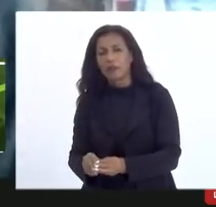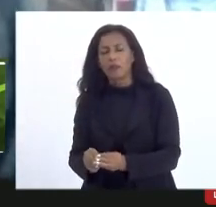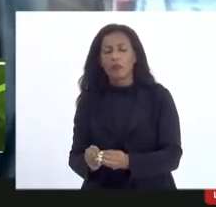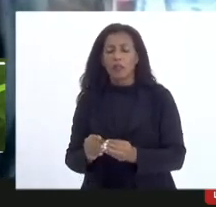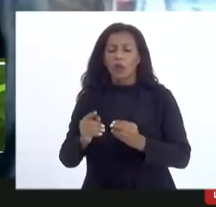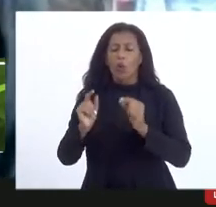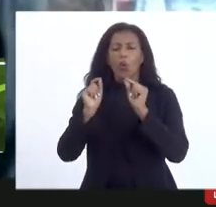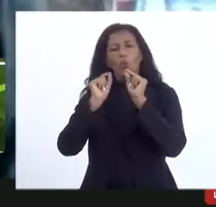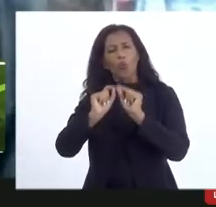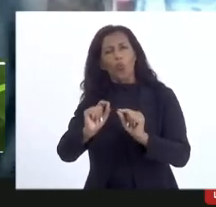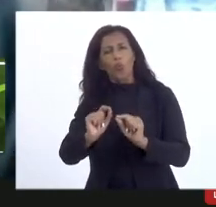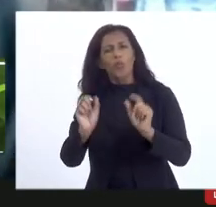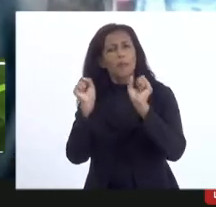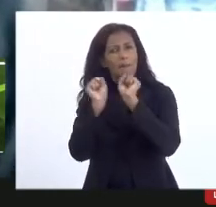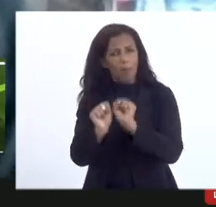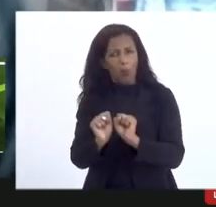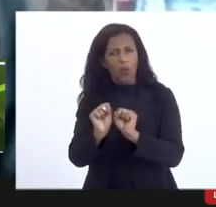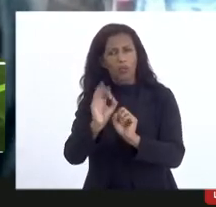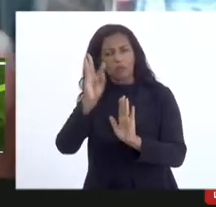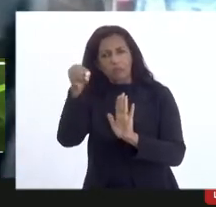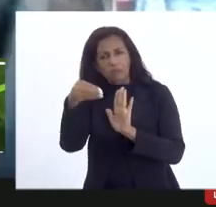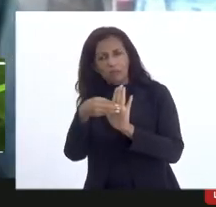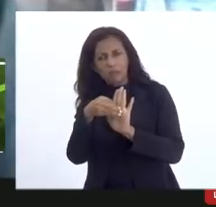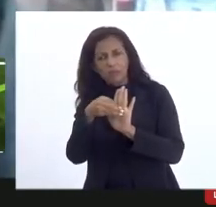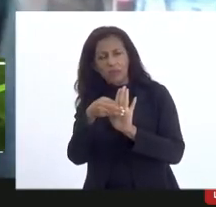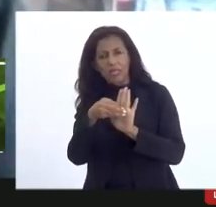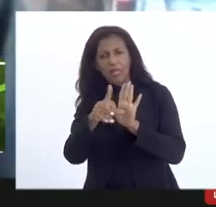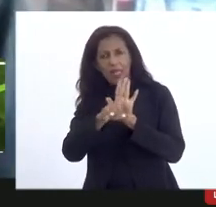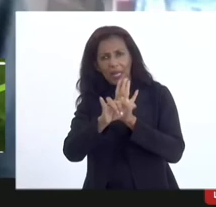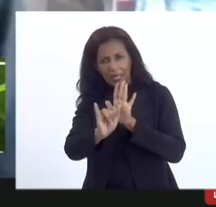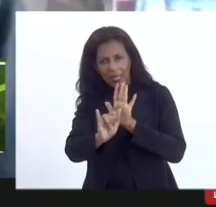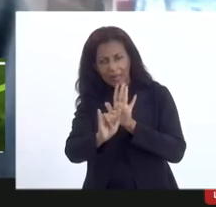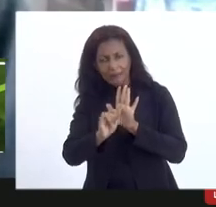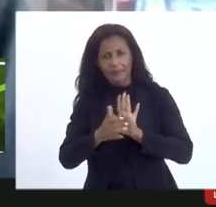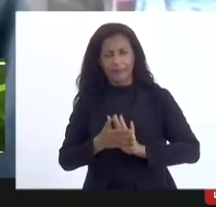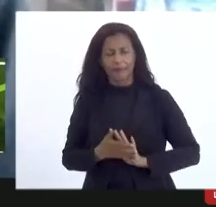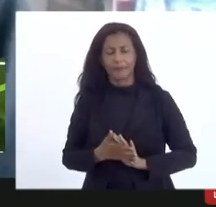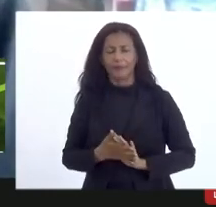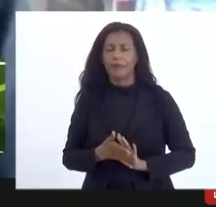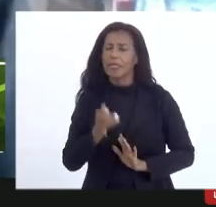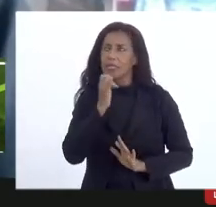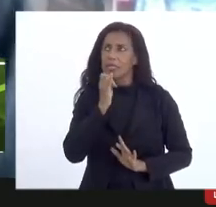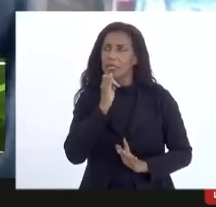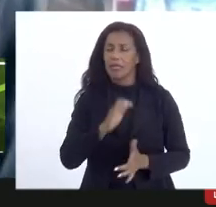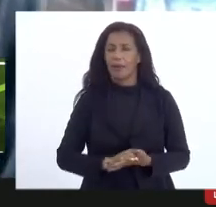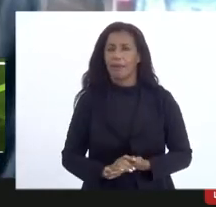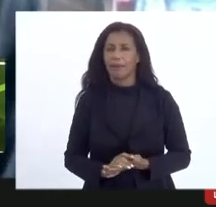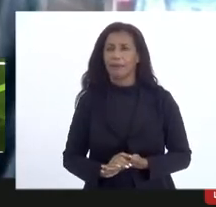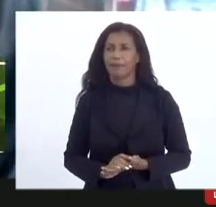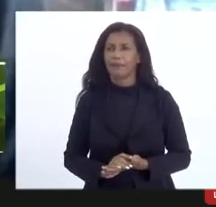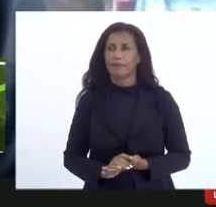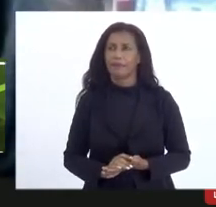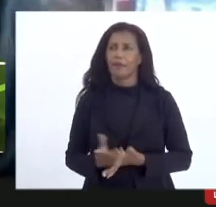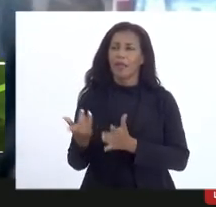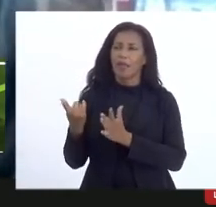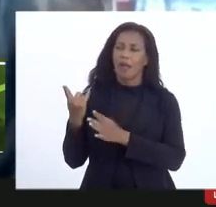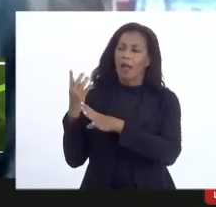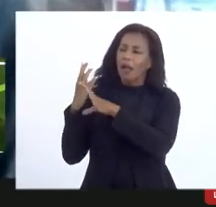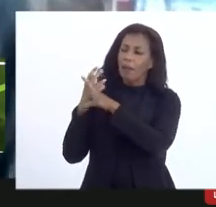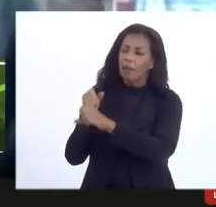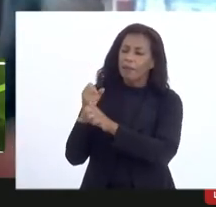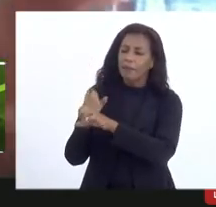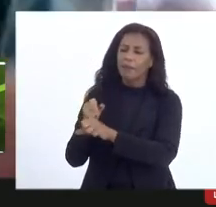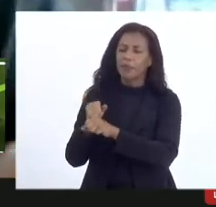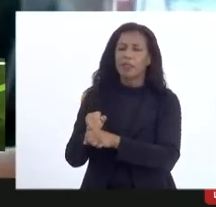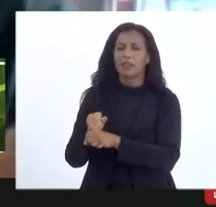gente pode de fato colocar na lei dizendo o seguinte por exemplo a prestação contábil que a lei federal